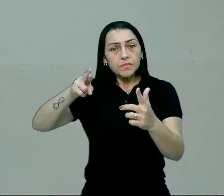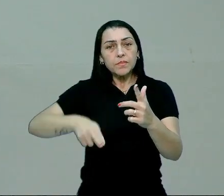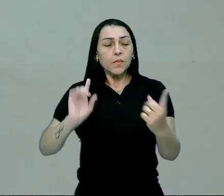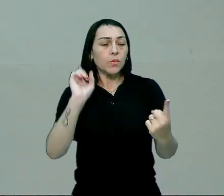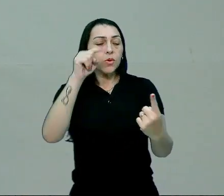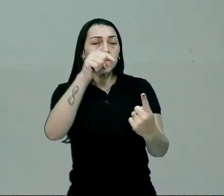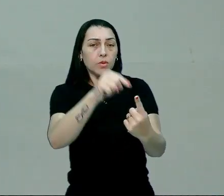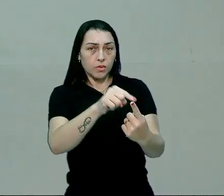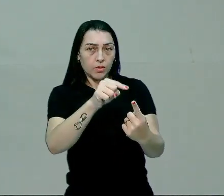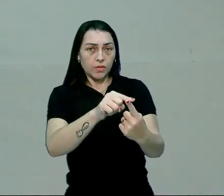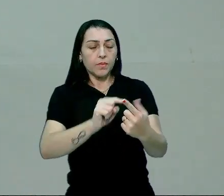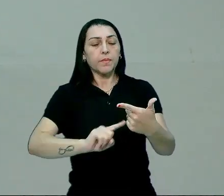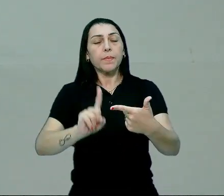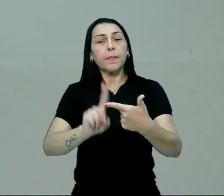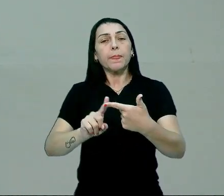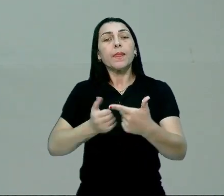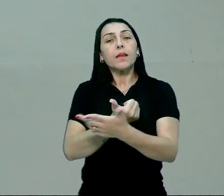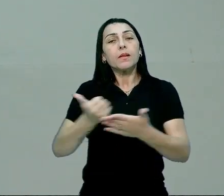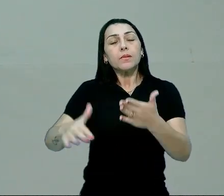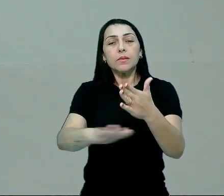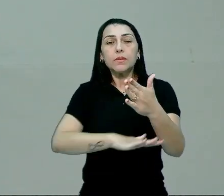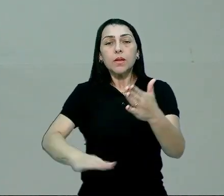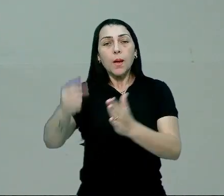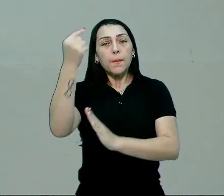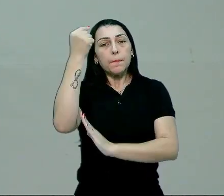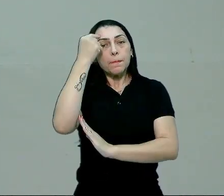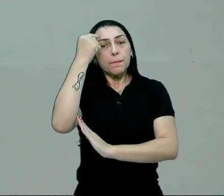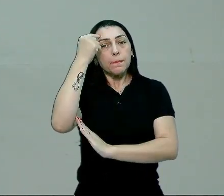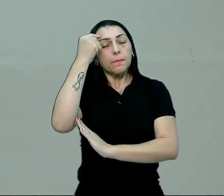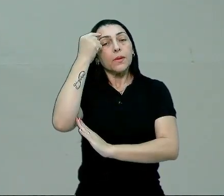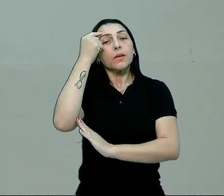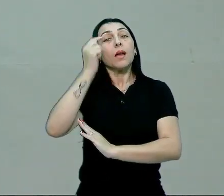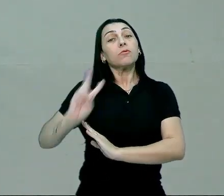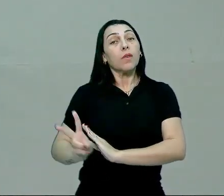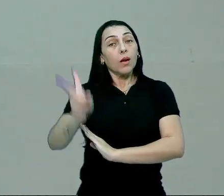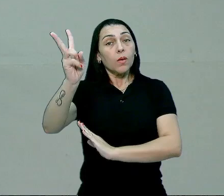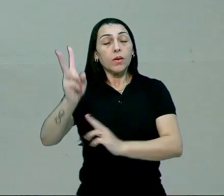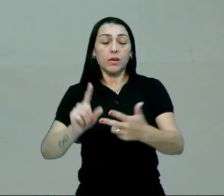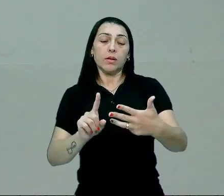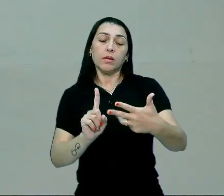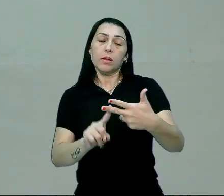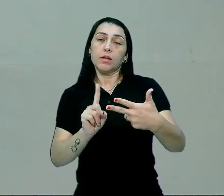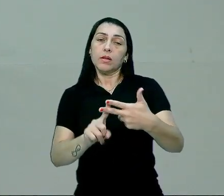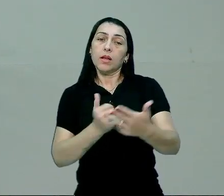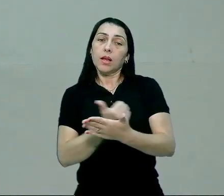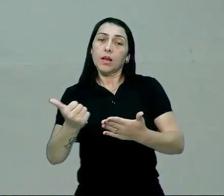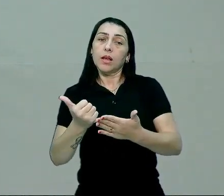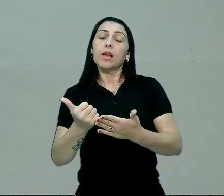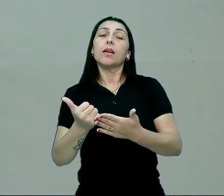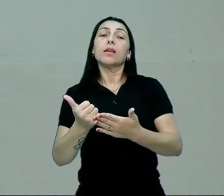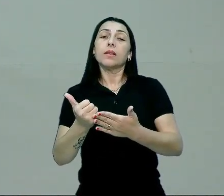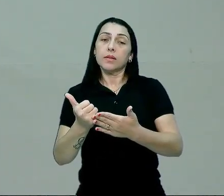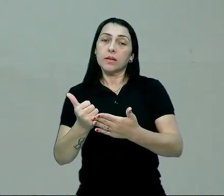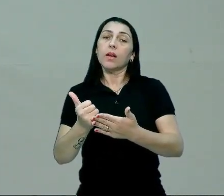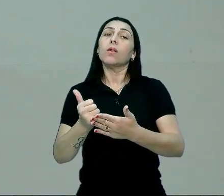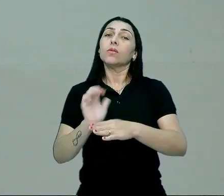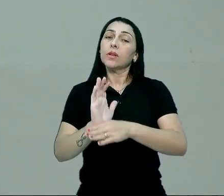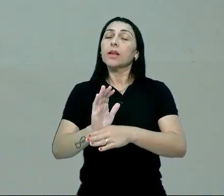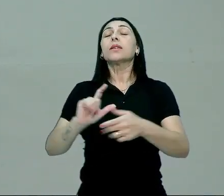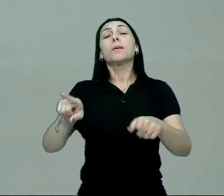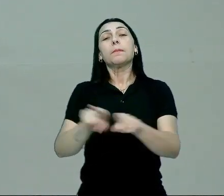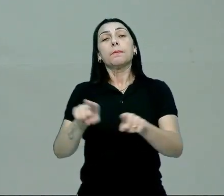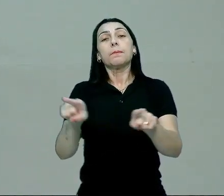visando fins, ação social racional visando valores, ação afetiva e ação